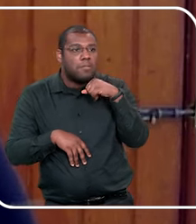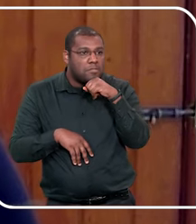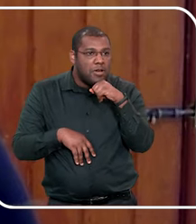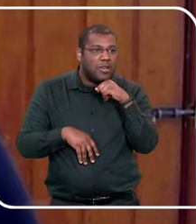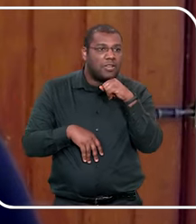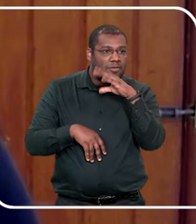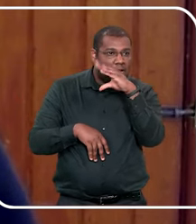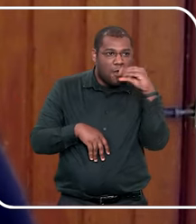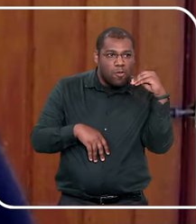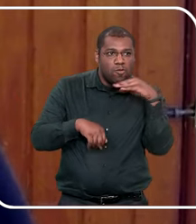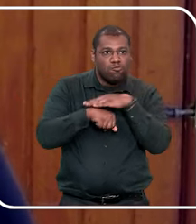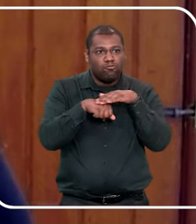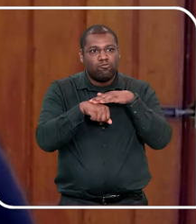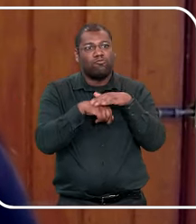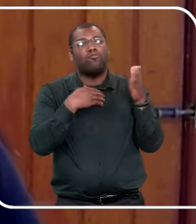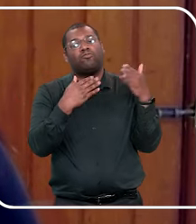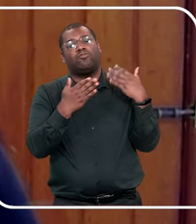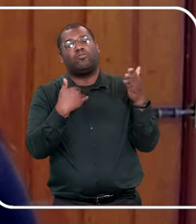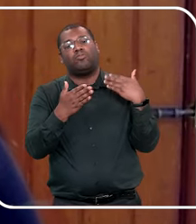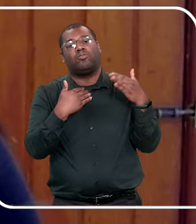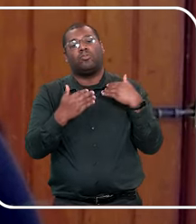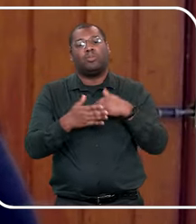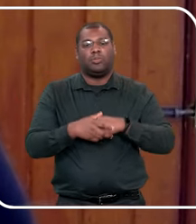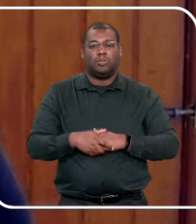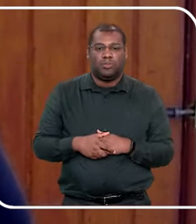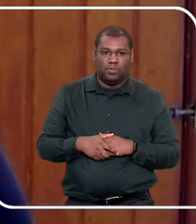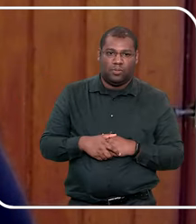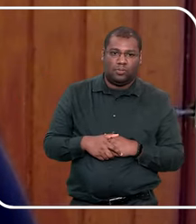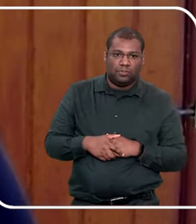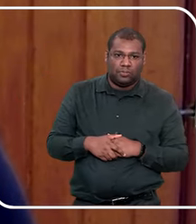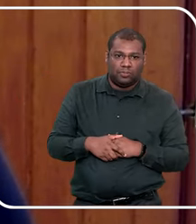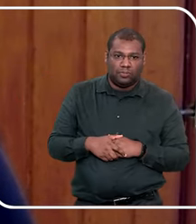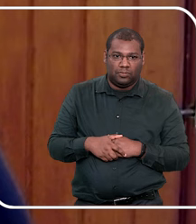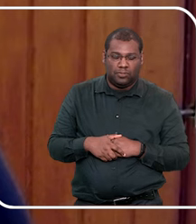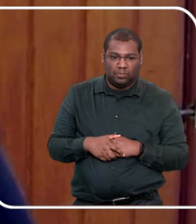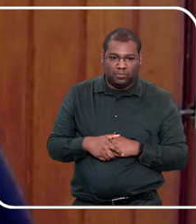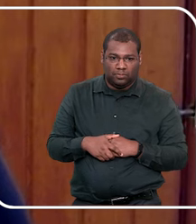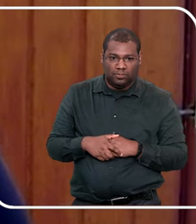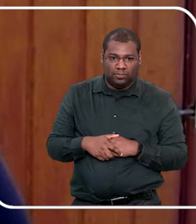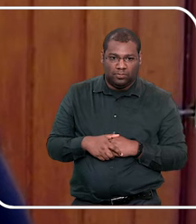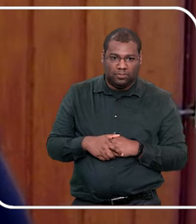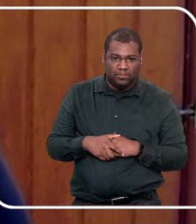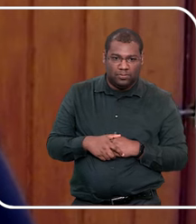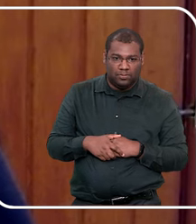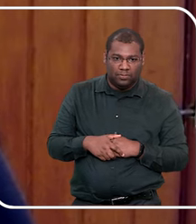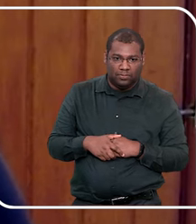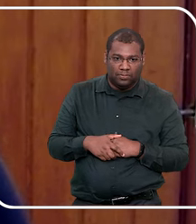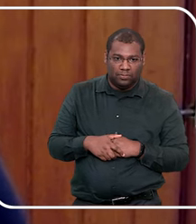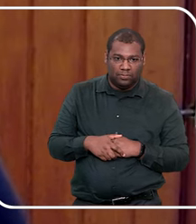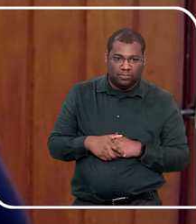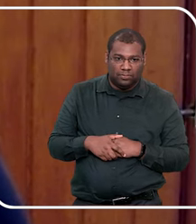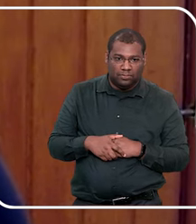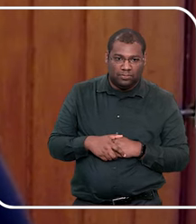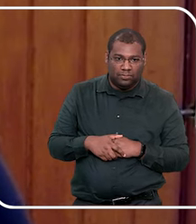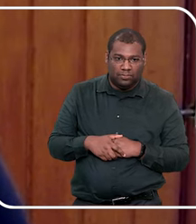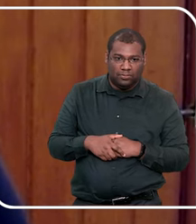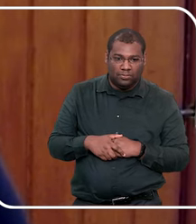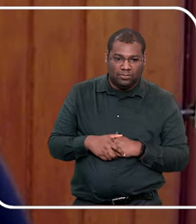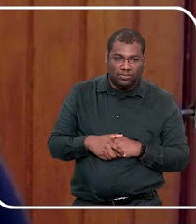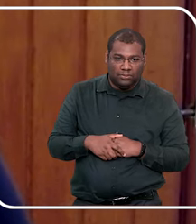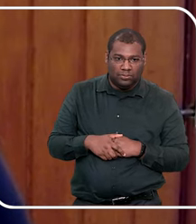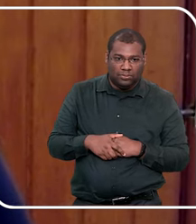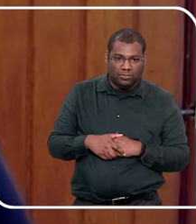dentro do mesmo quarto que uma criança, mesmo bebê, ele gera no cérebro da criança o mesmo dano que um abuso sexual,